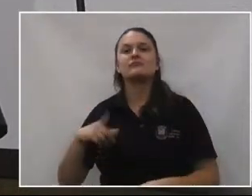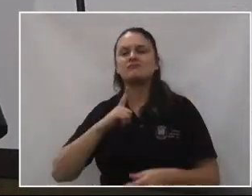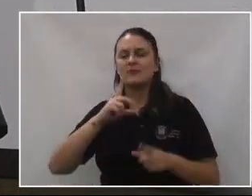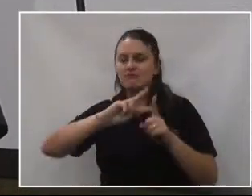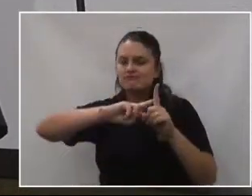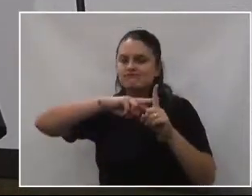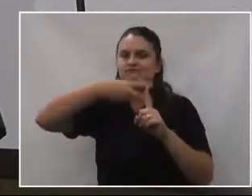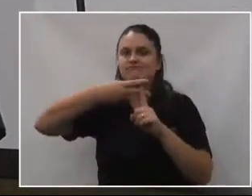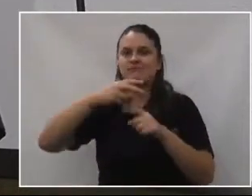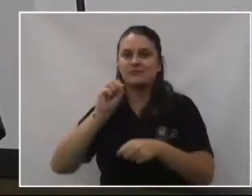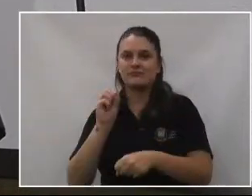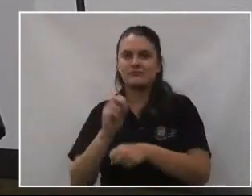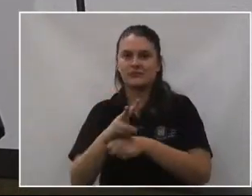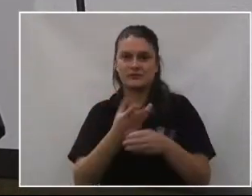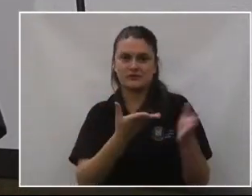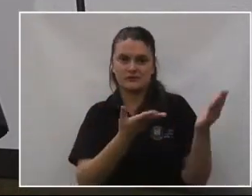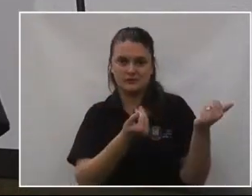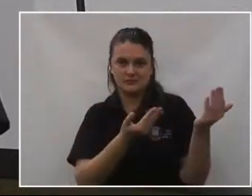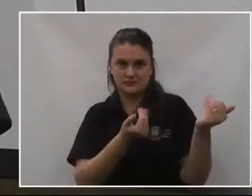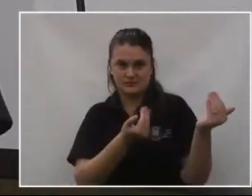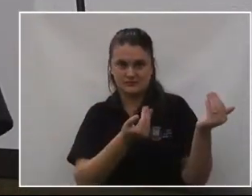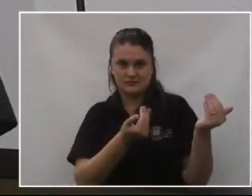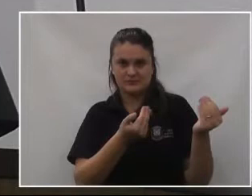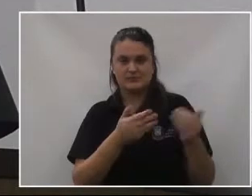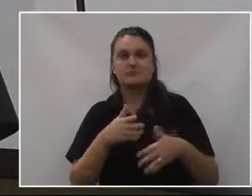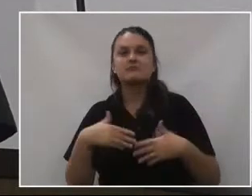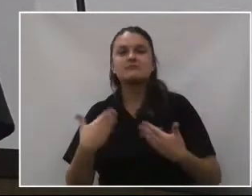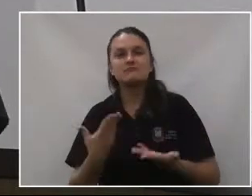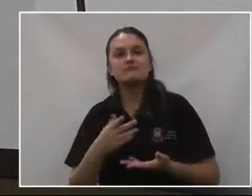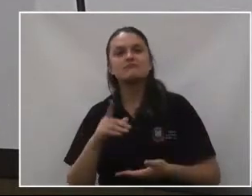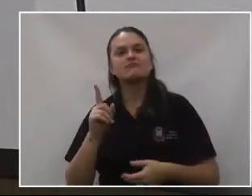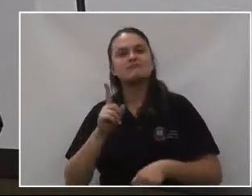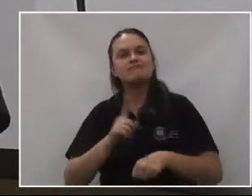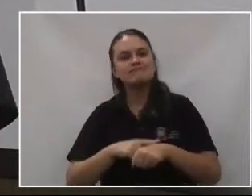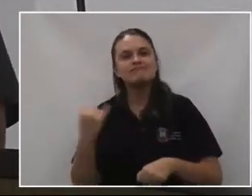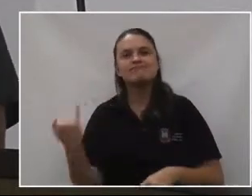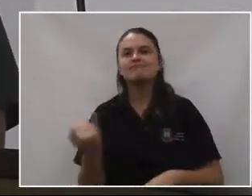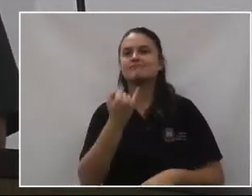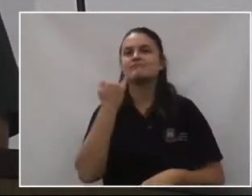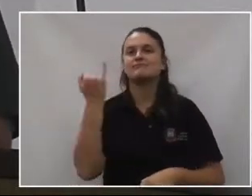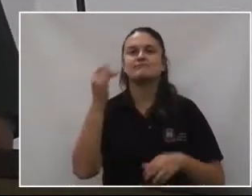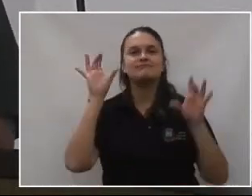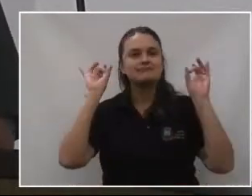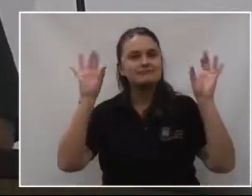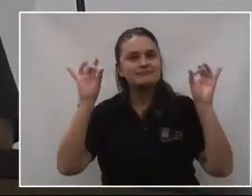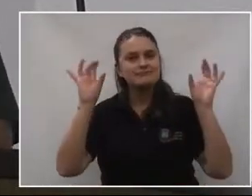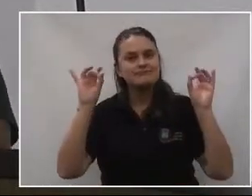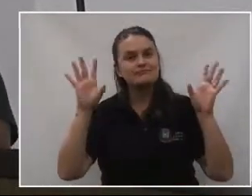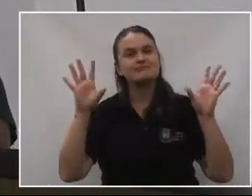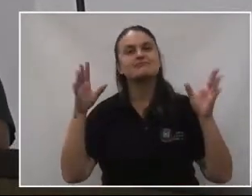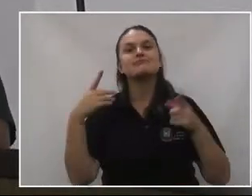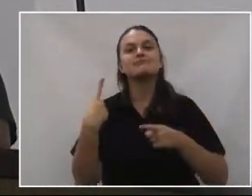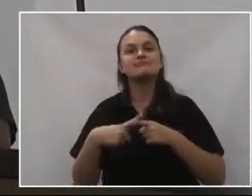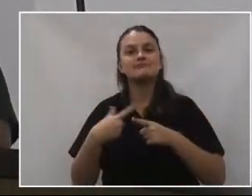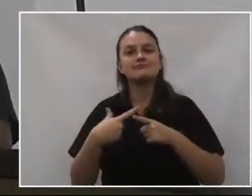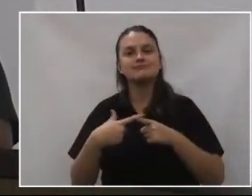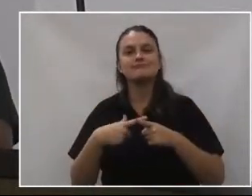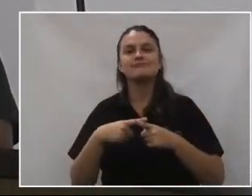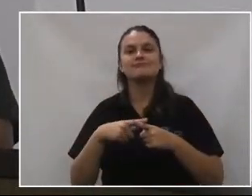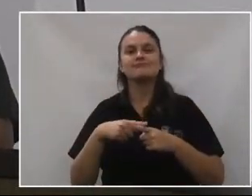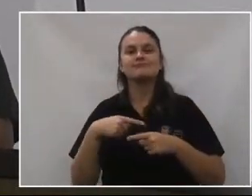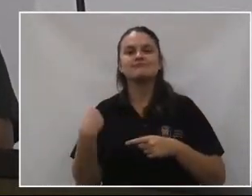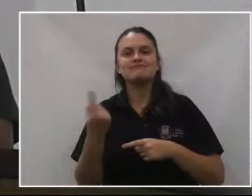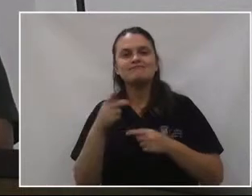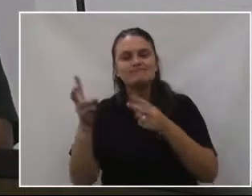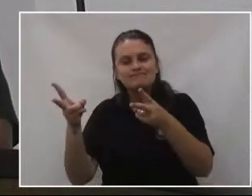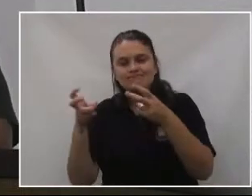vagas para os membros juvenis. Então, um momento de grande importância para nós,